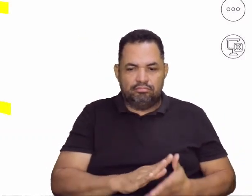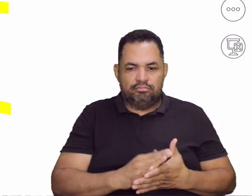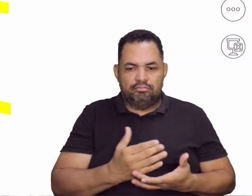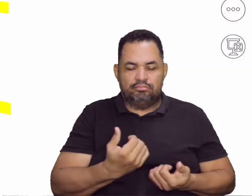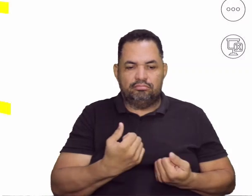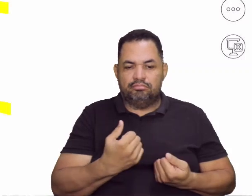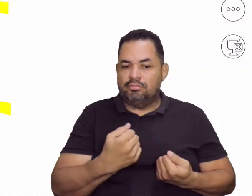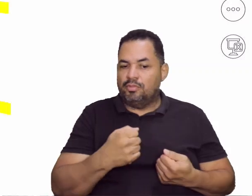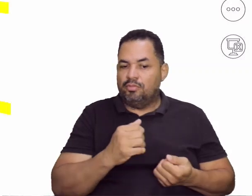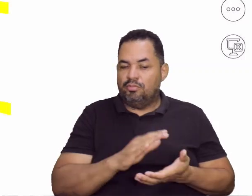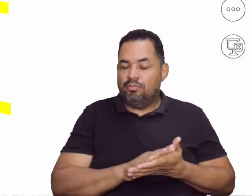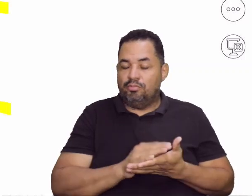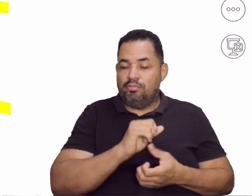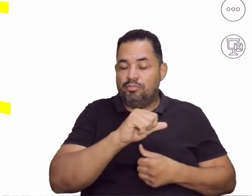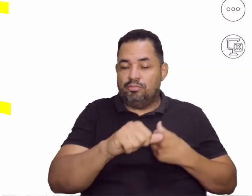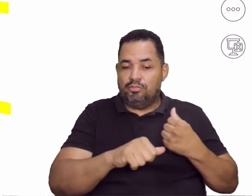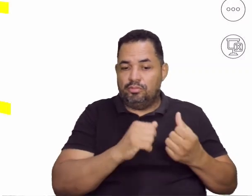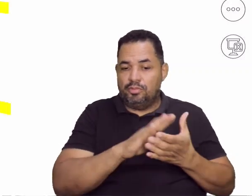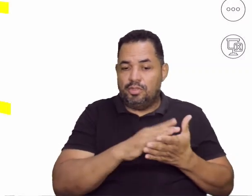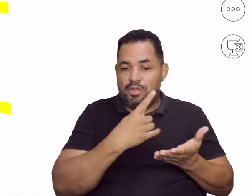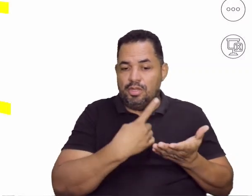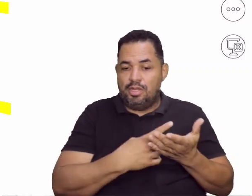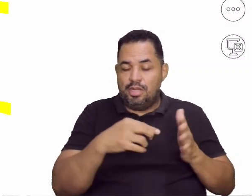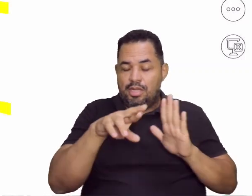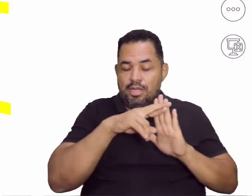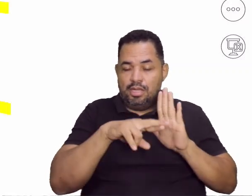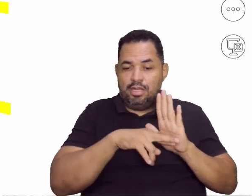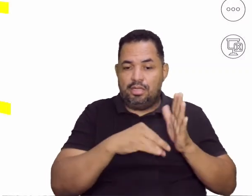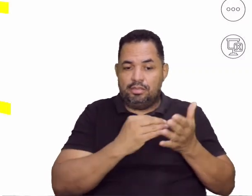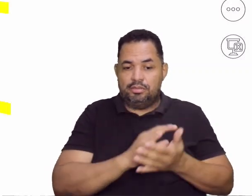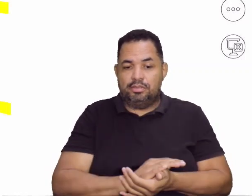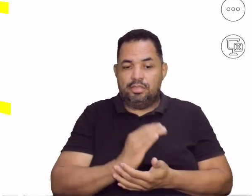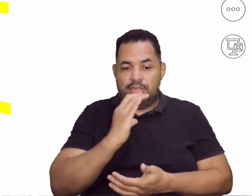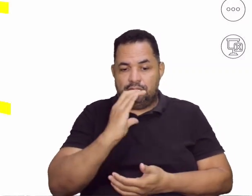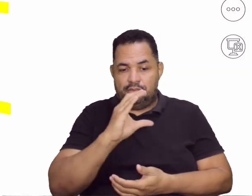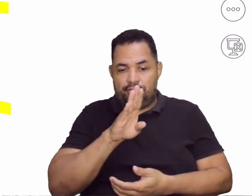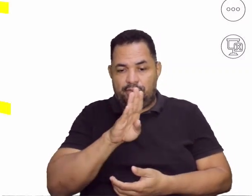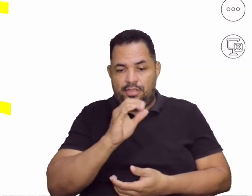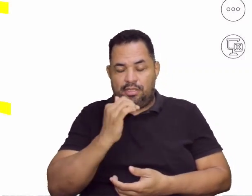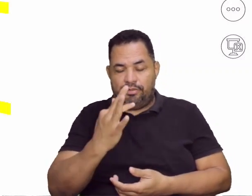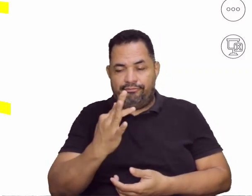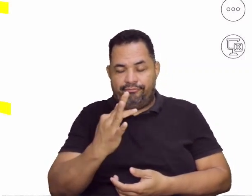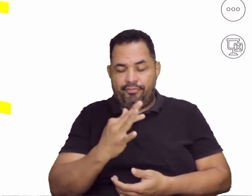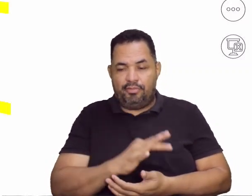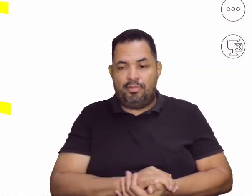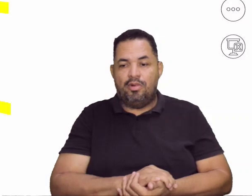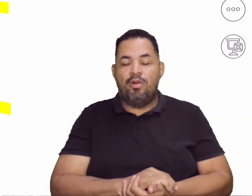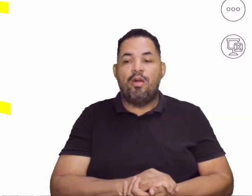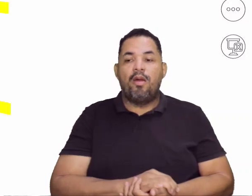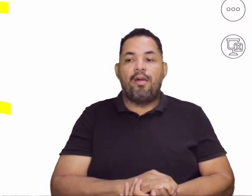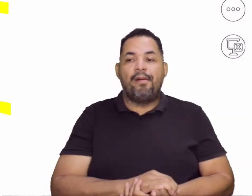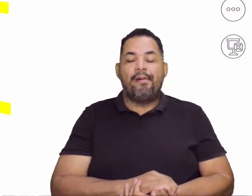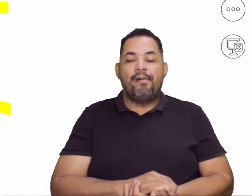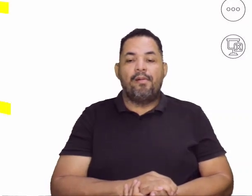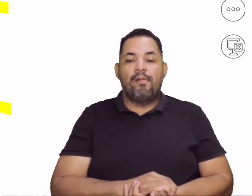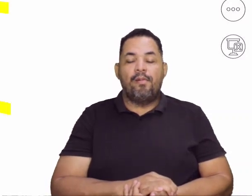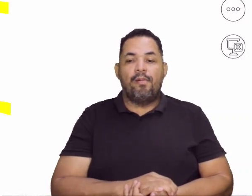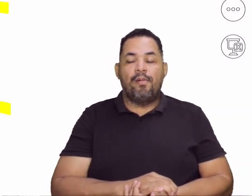ser alterados pela Confederação Brasileira de Futebol. Isso falando aí de esporte macro, certo?